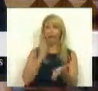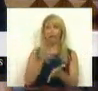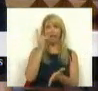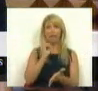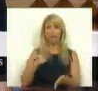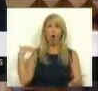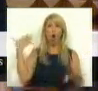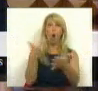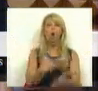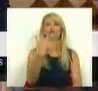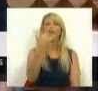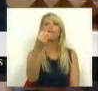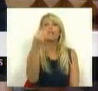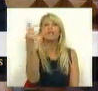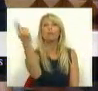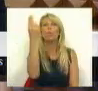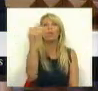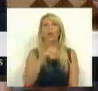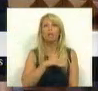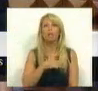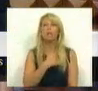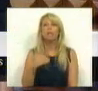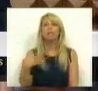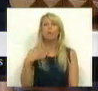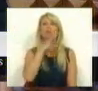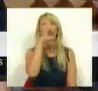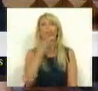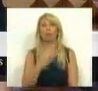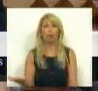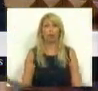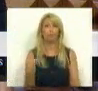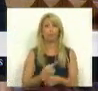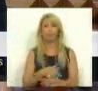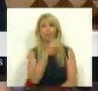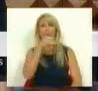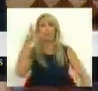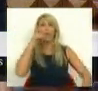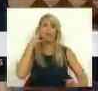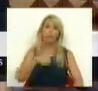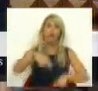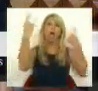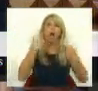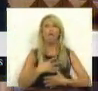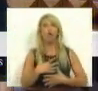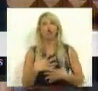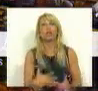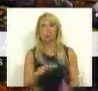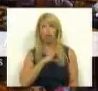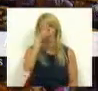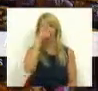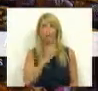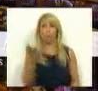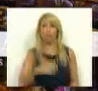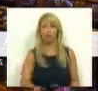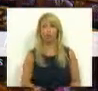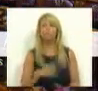Unidades de Saúde Familiar. Não obstante as promessas e a manifestação da vontade do Sr. Ministro, O facto